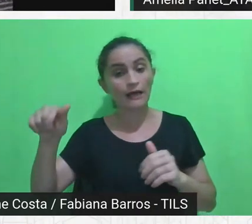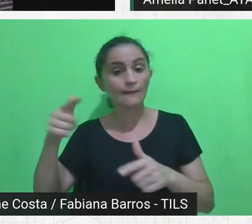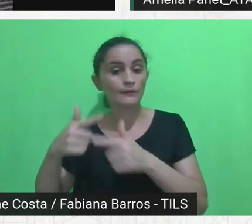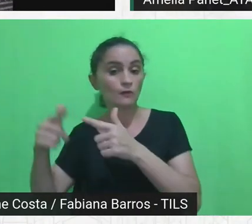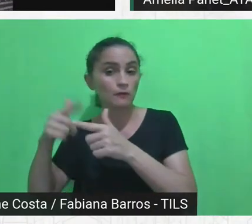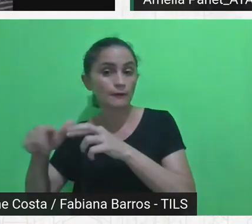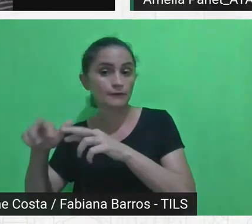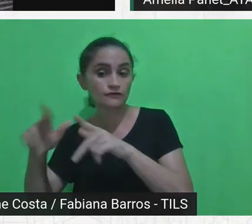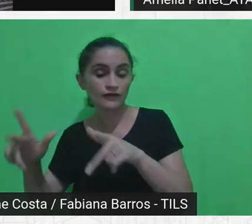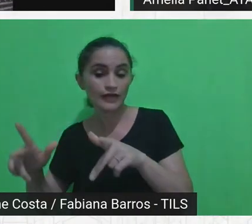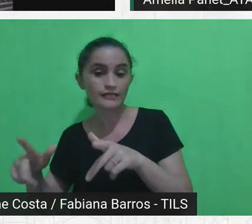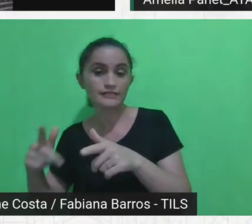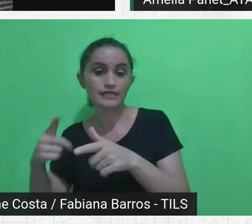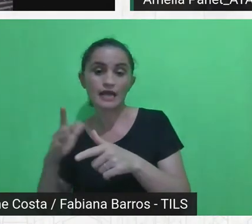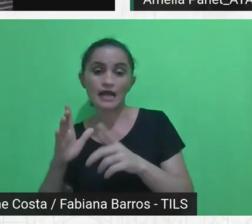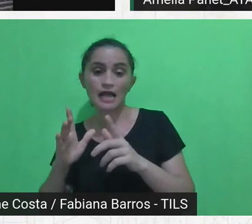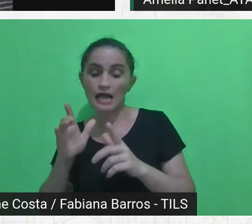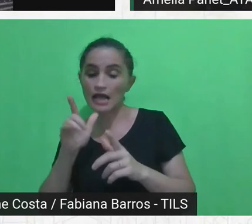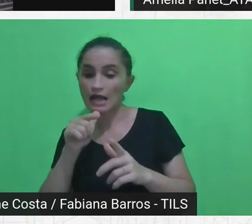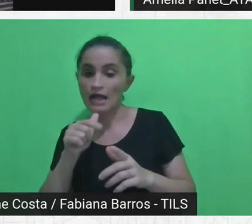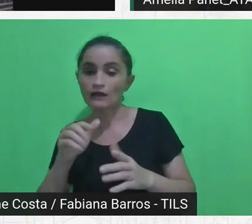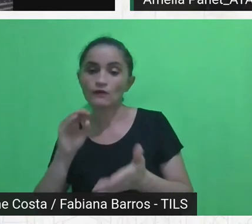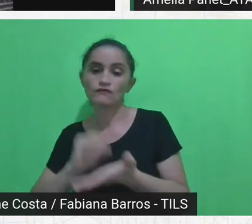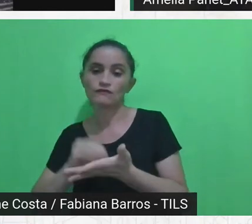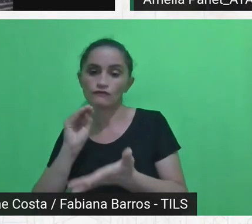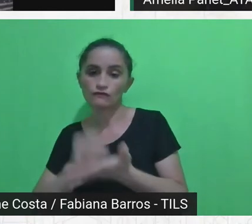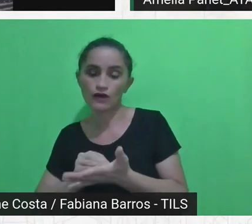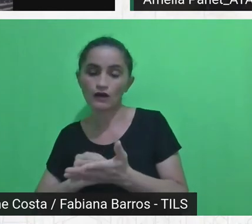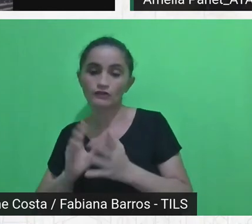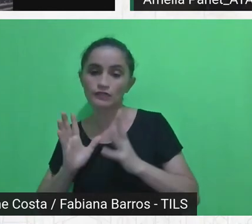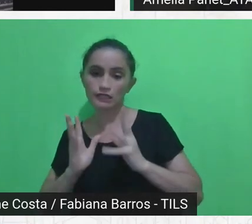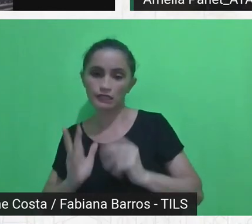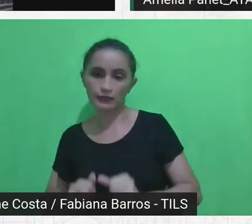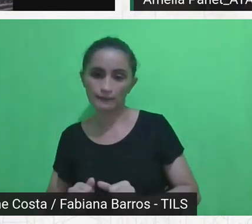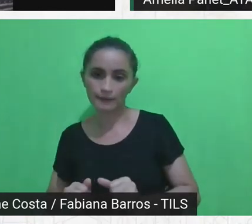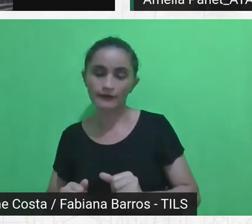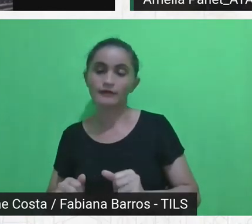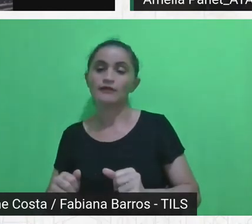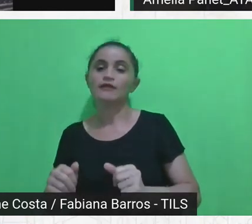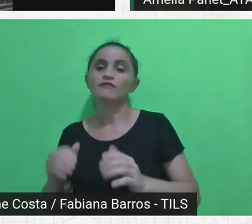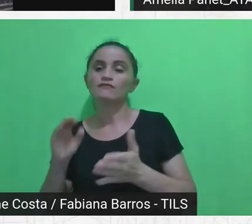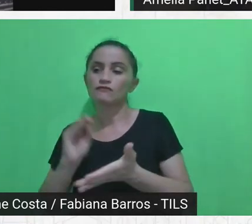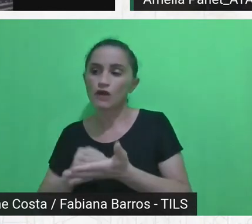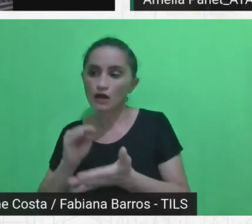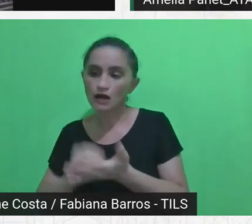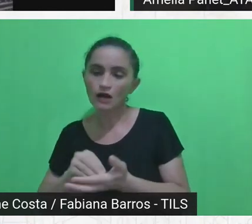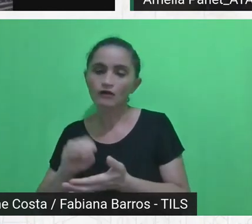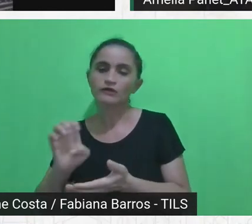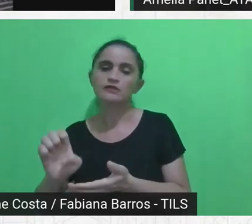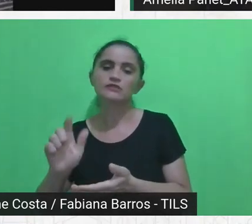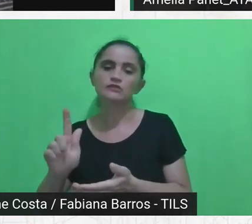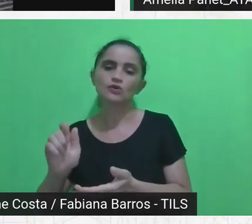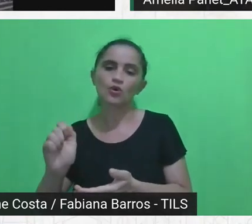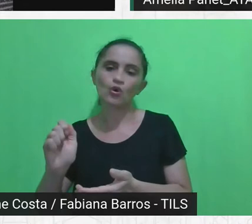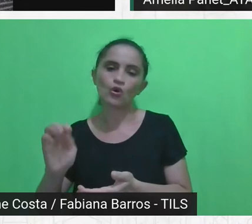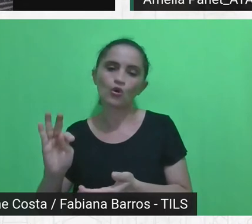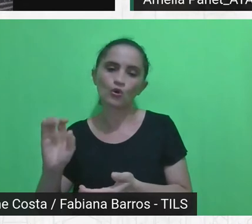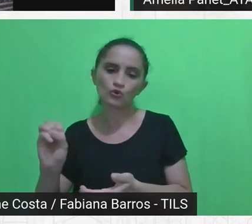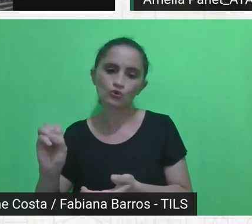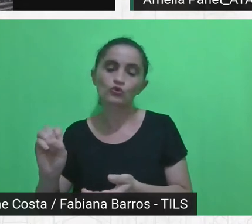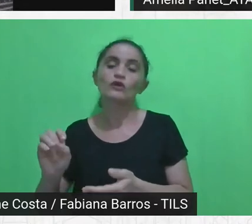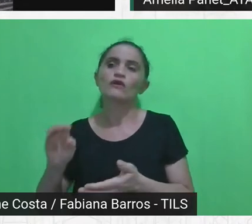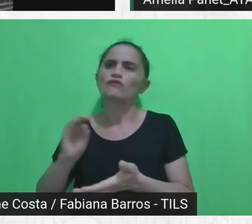fundiária, não tem equipamento, não tem espaço de qualidade e estão aí na resiliência, então isso é um aprendizado com o povo brasileiro